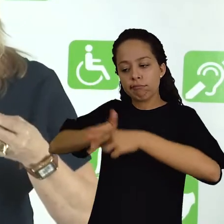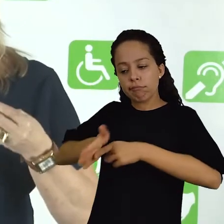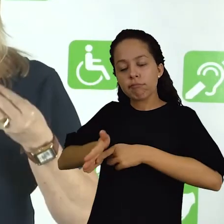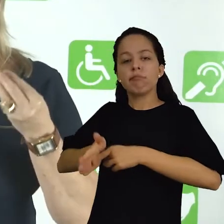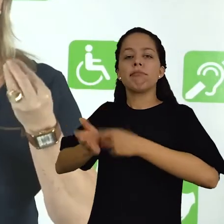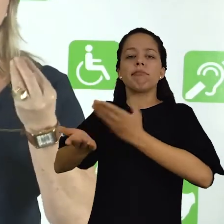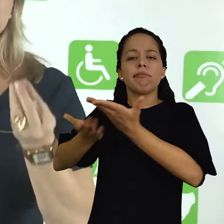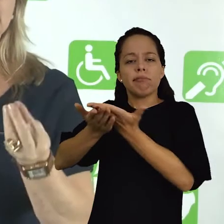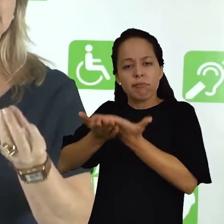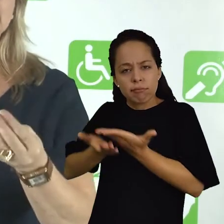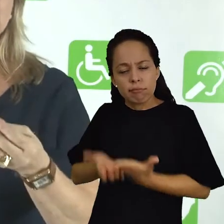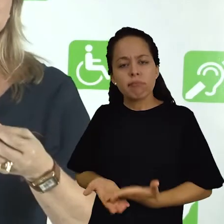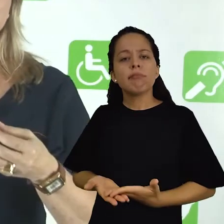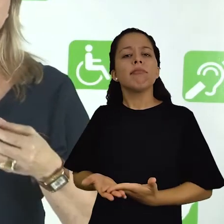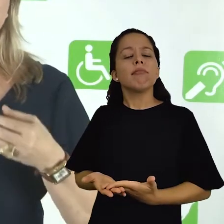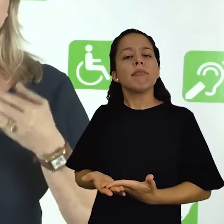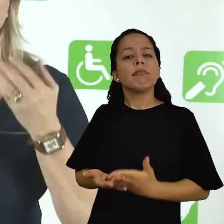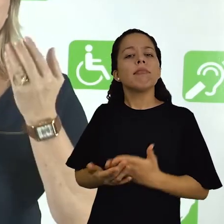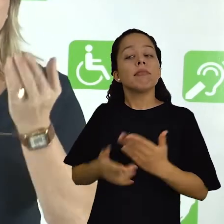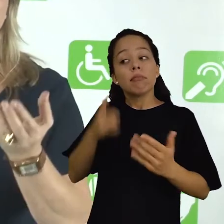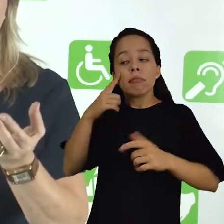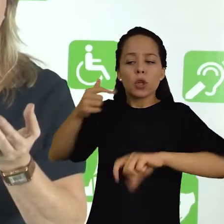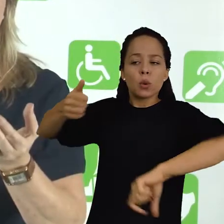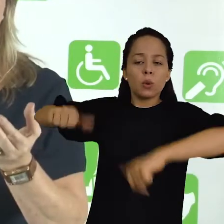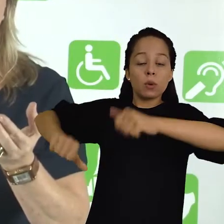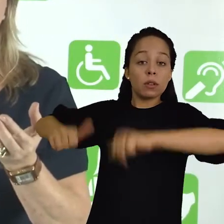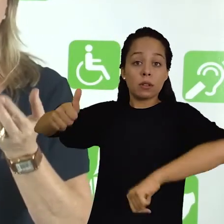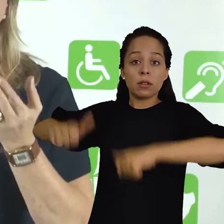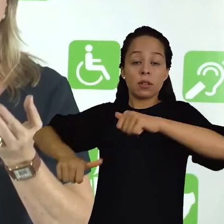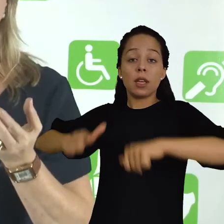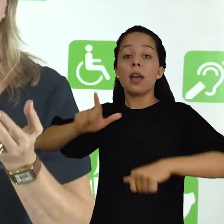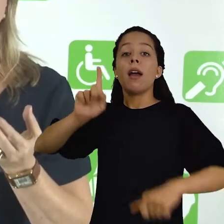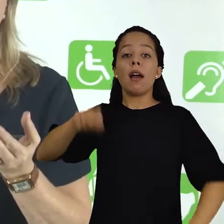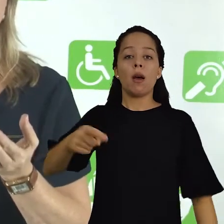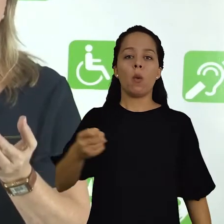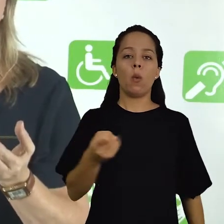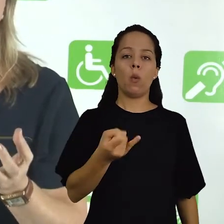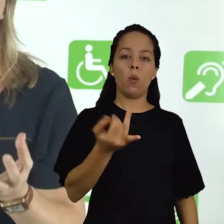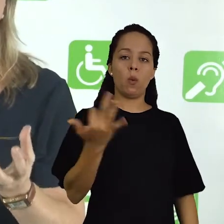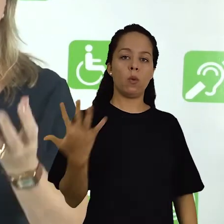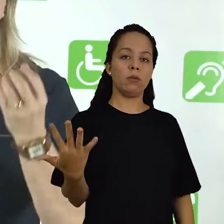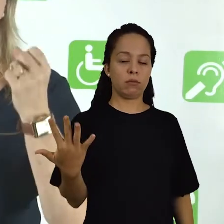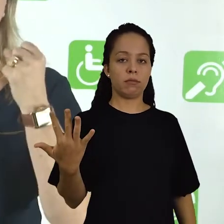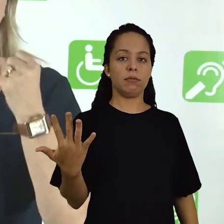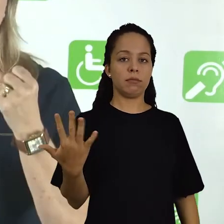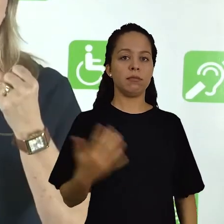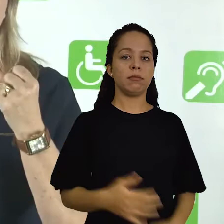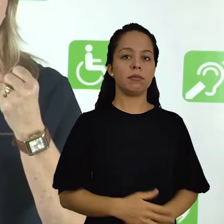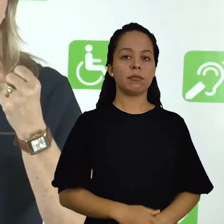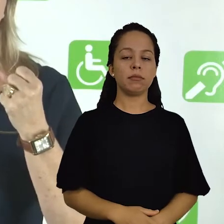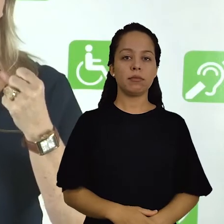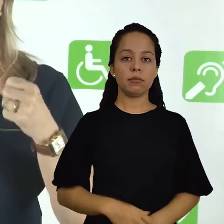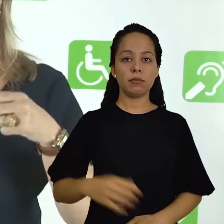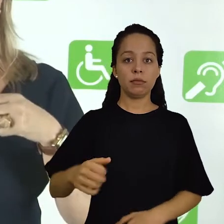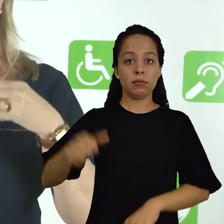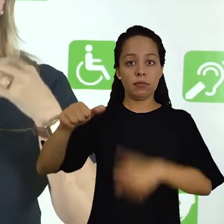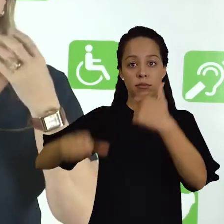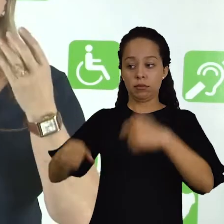são estudadas, elas são analisadas mediante uma análise quantitativa.